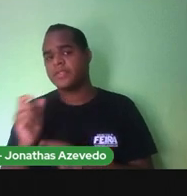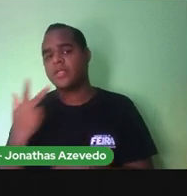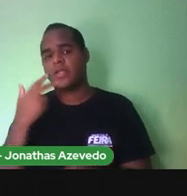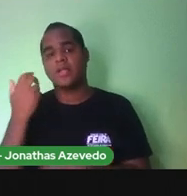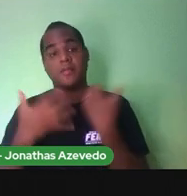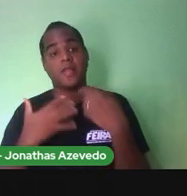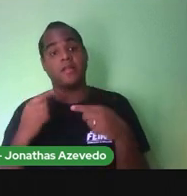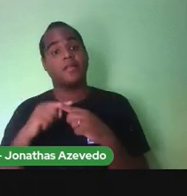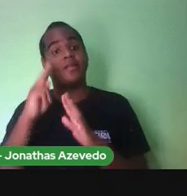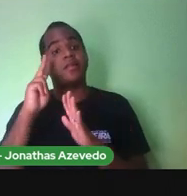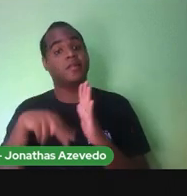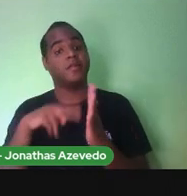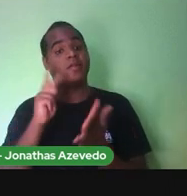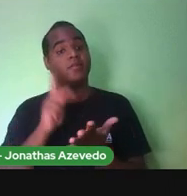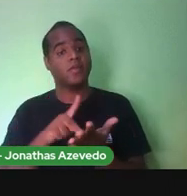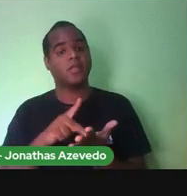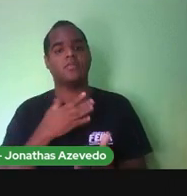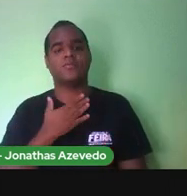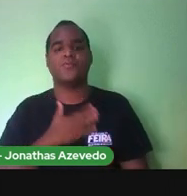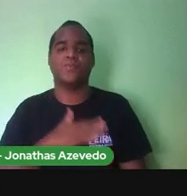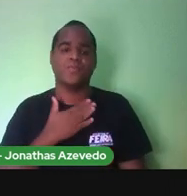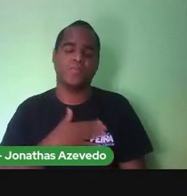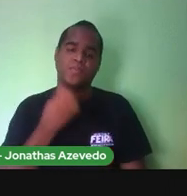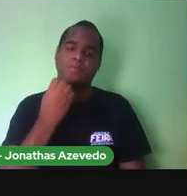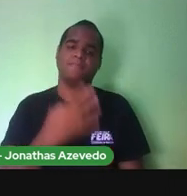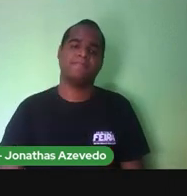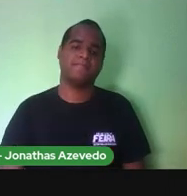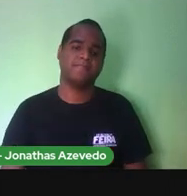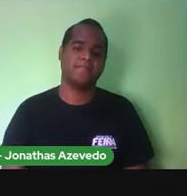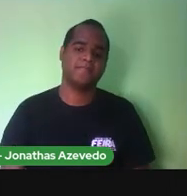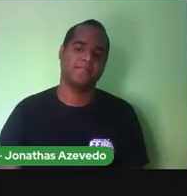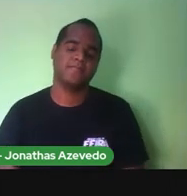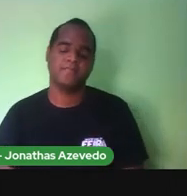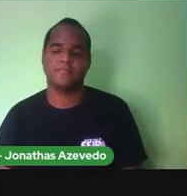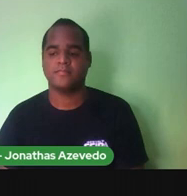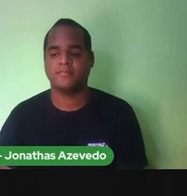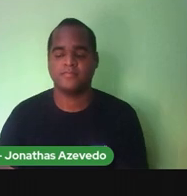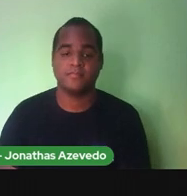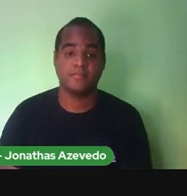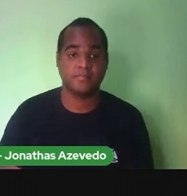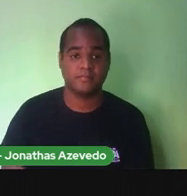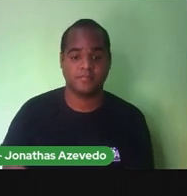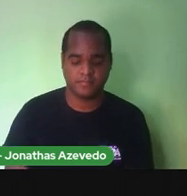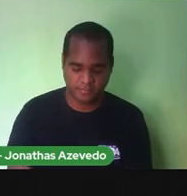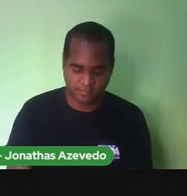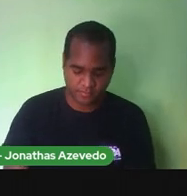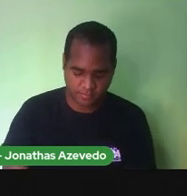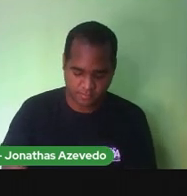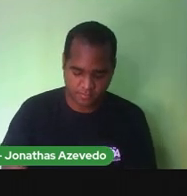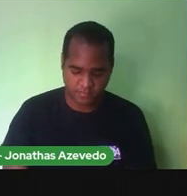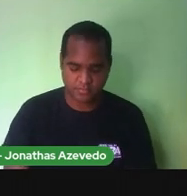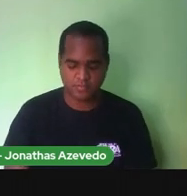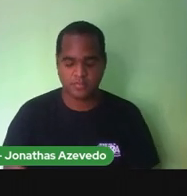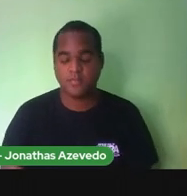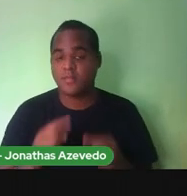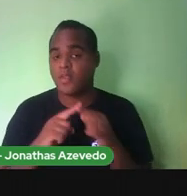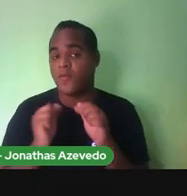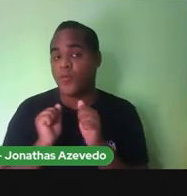Ler Com mais Tranquilidade Sem A Tua